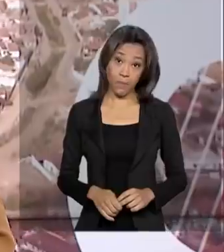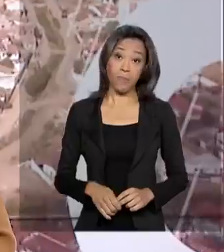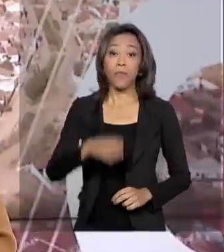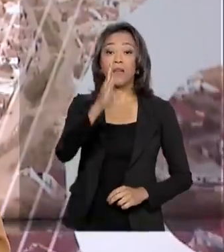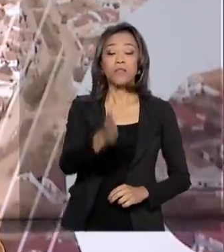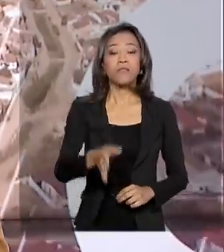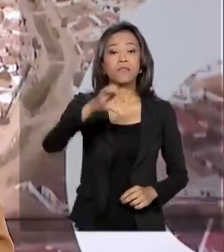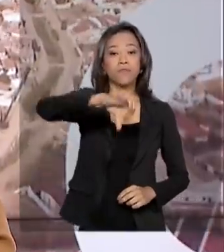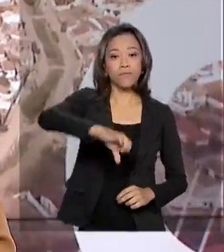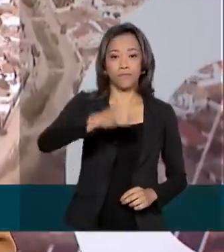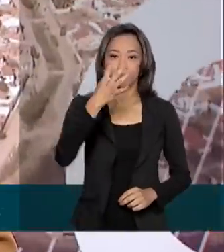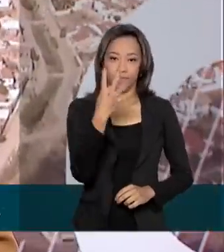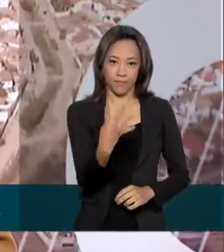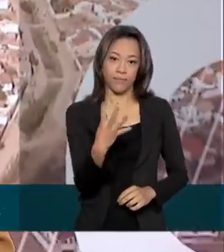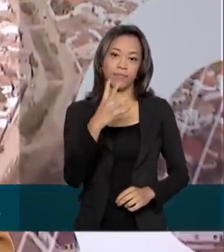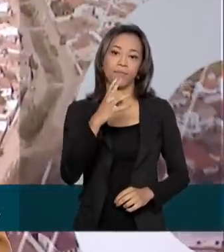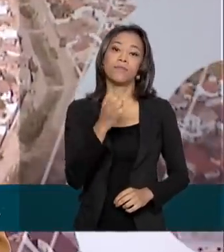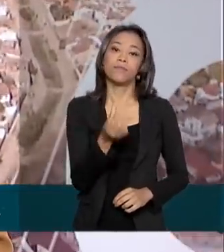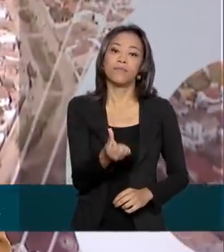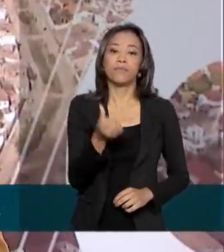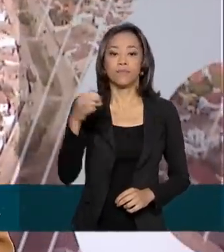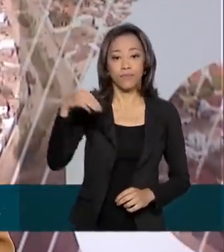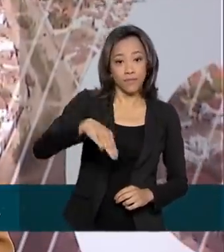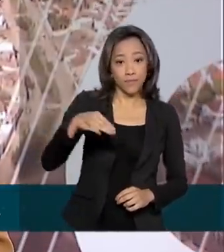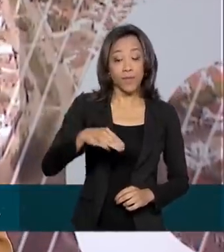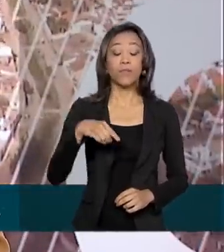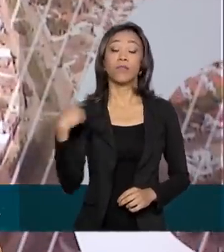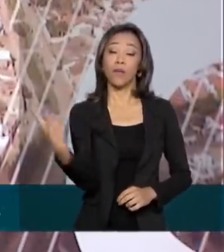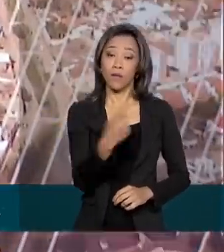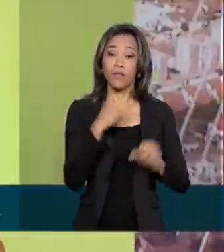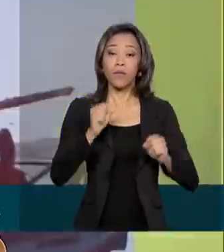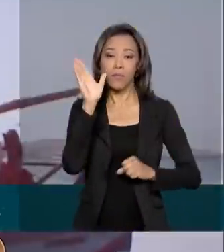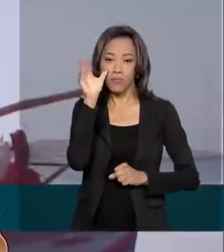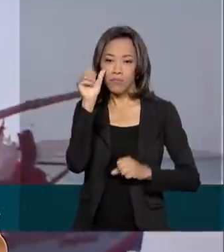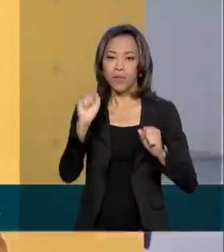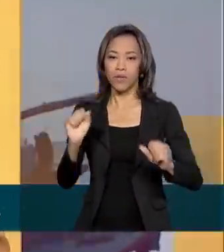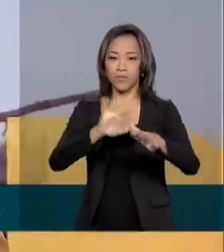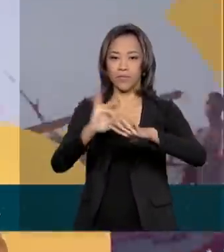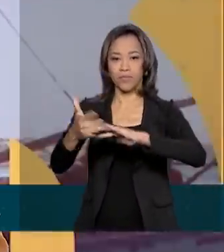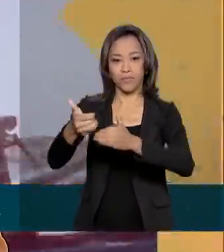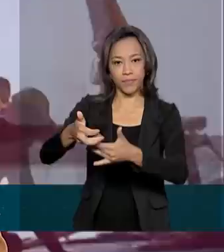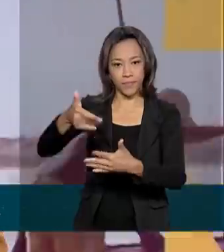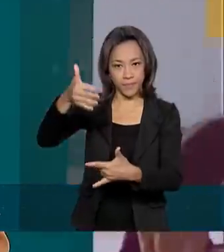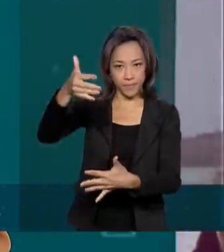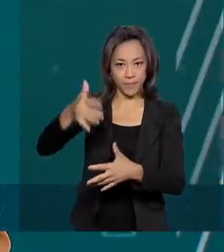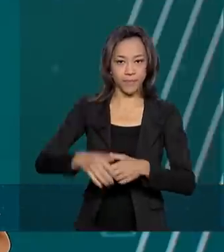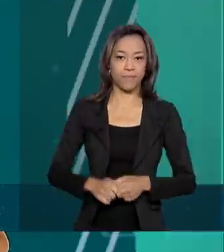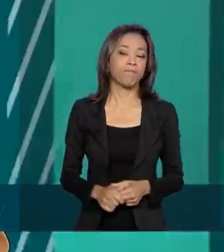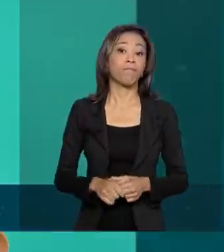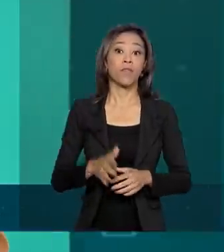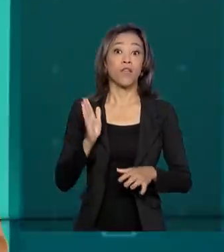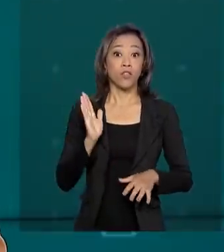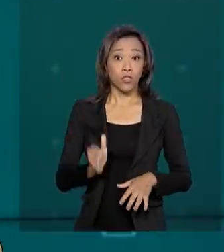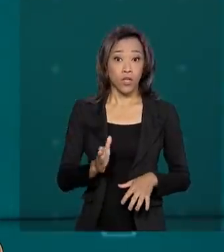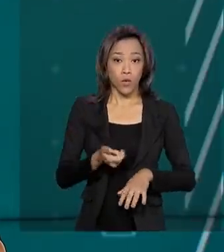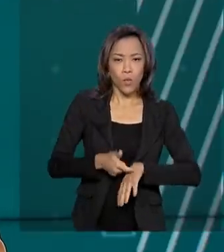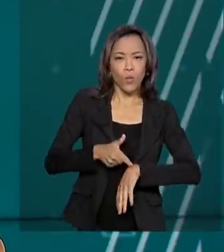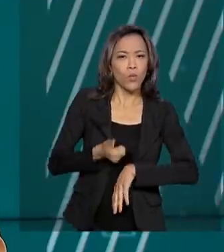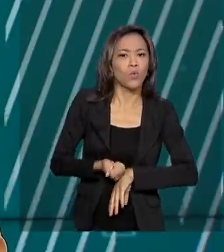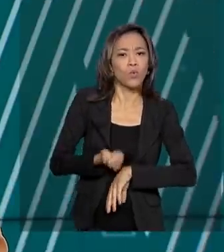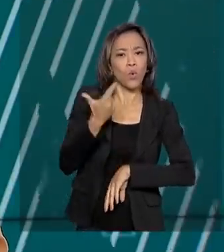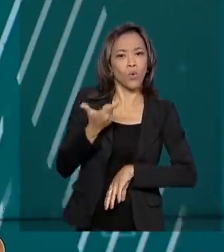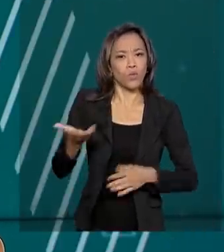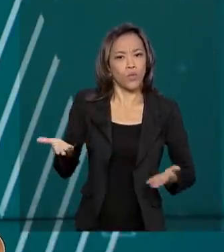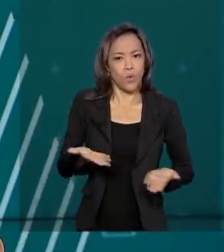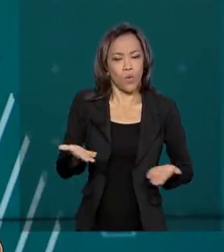São 9 horas e 46 minutos. Estamos ao vivo também pelas redes sociais. Decolam ao meio-dia de